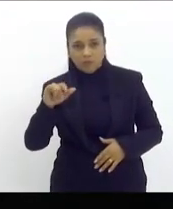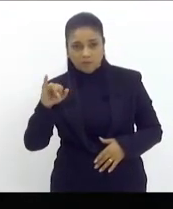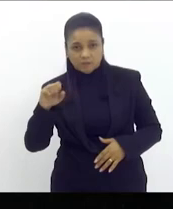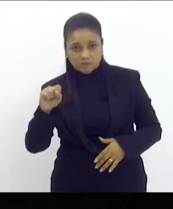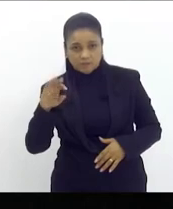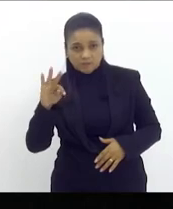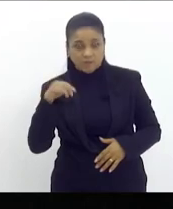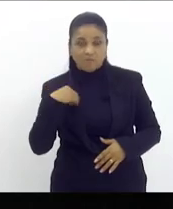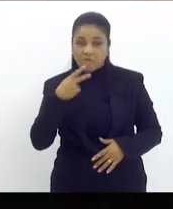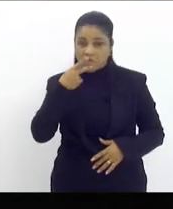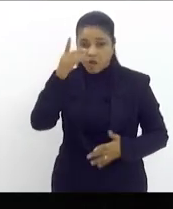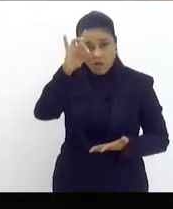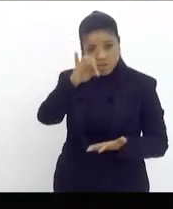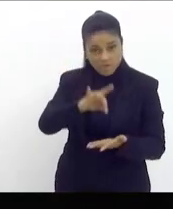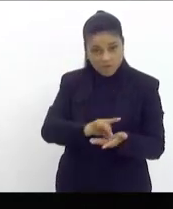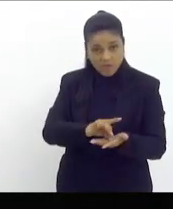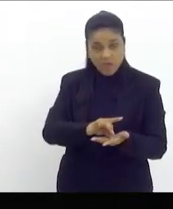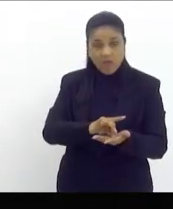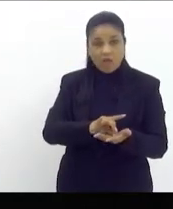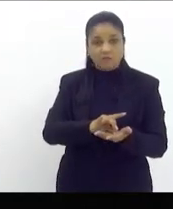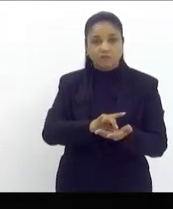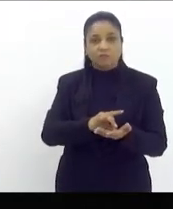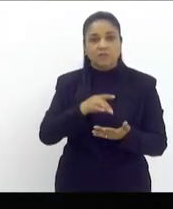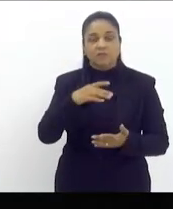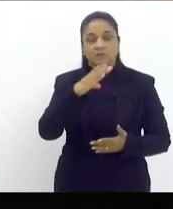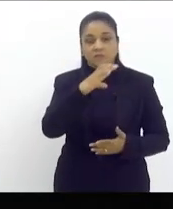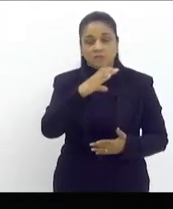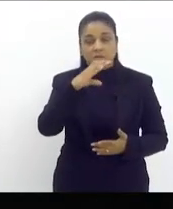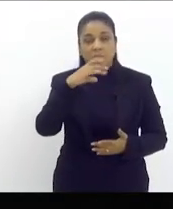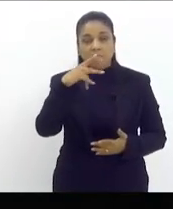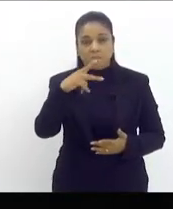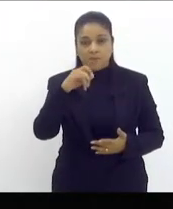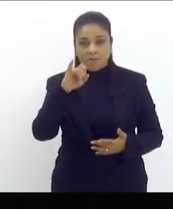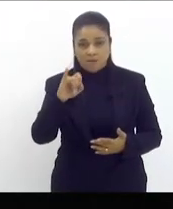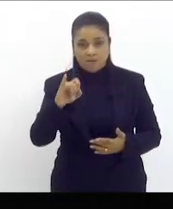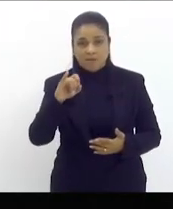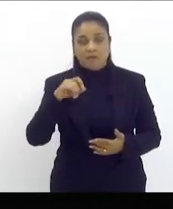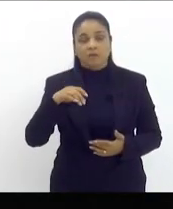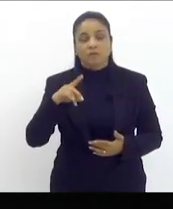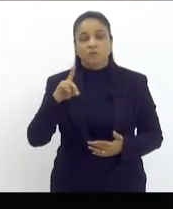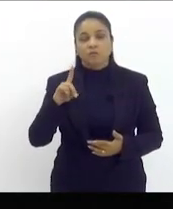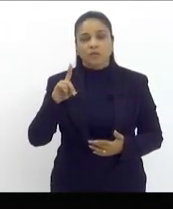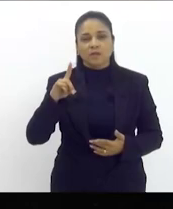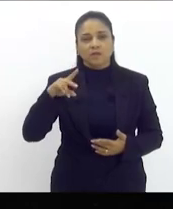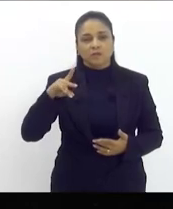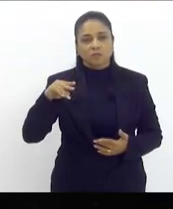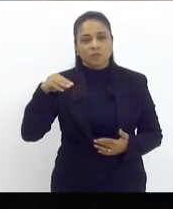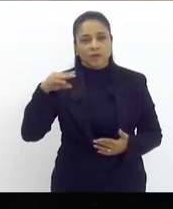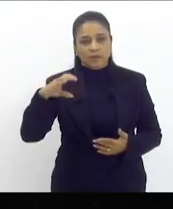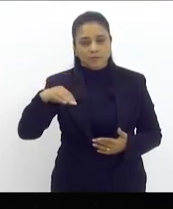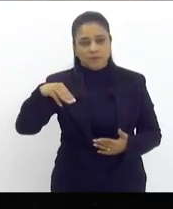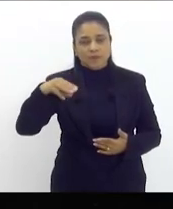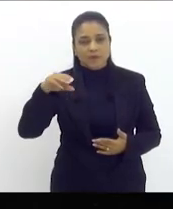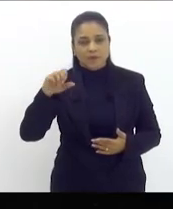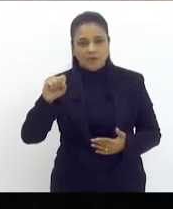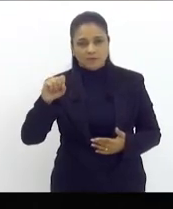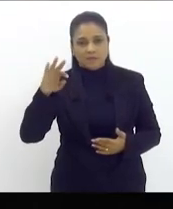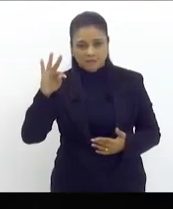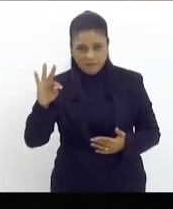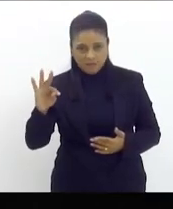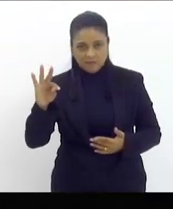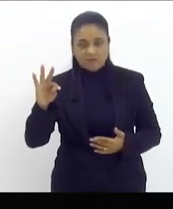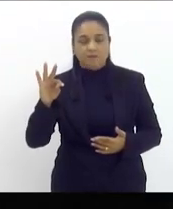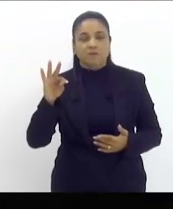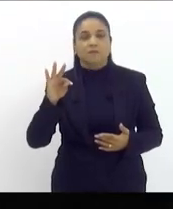CPI do MST uma CPI que pretende criminalizar o movimento dos